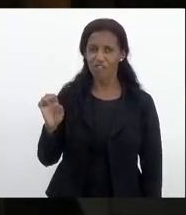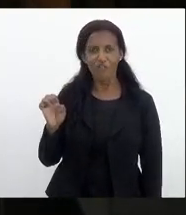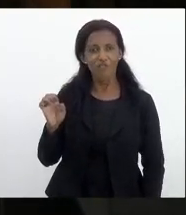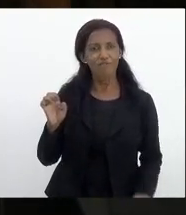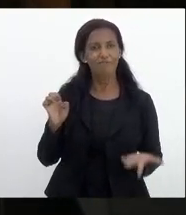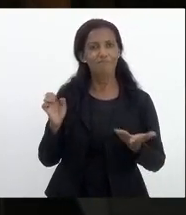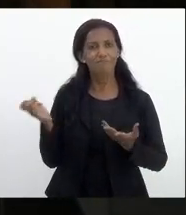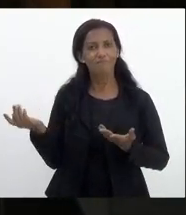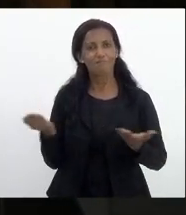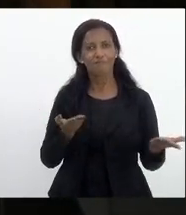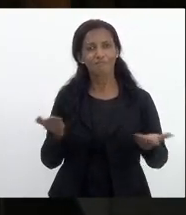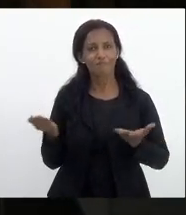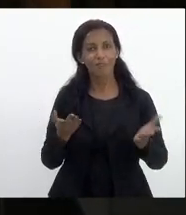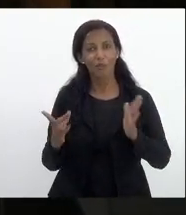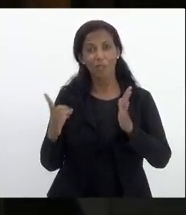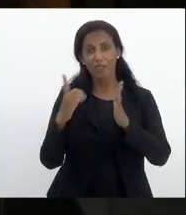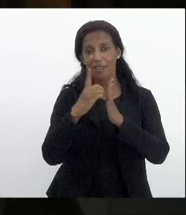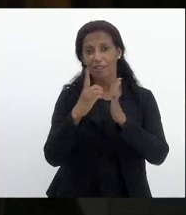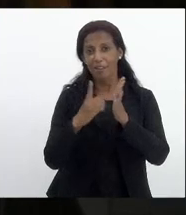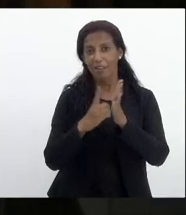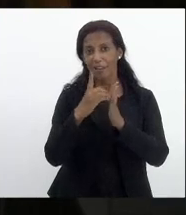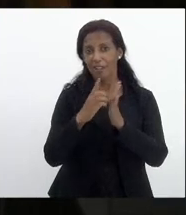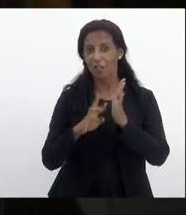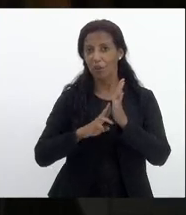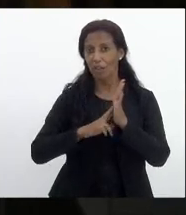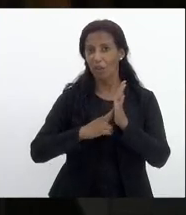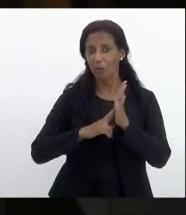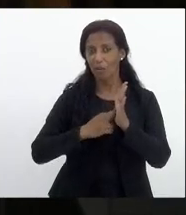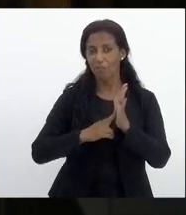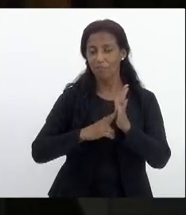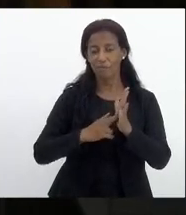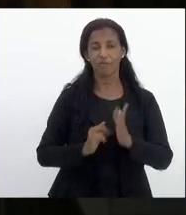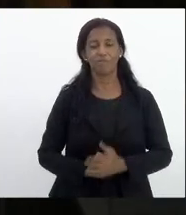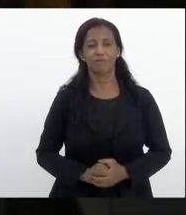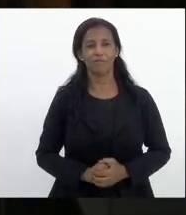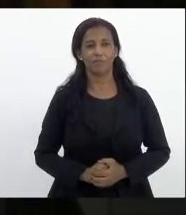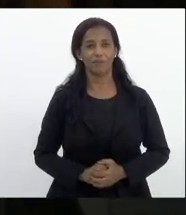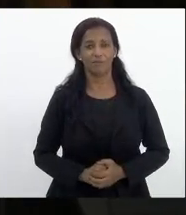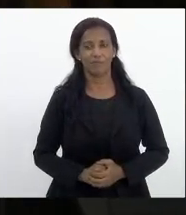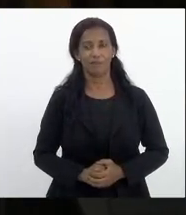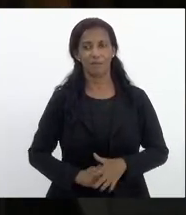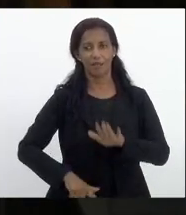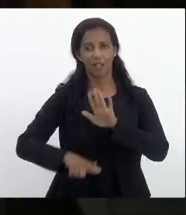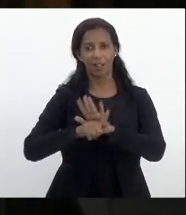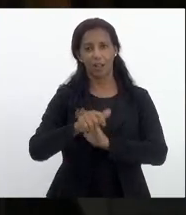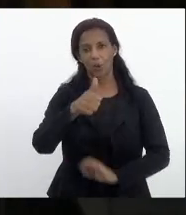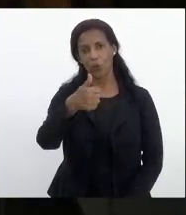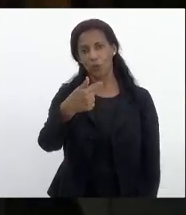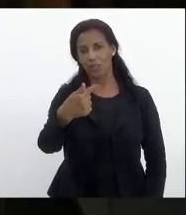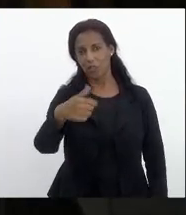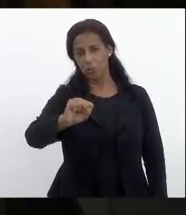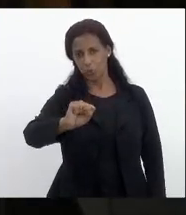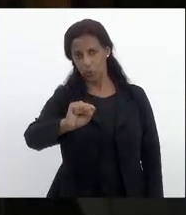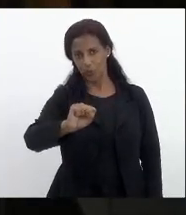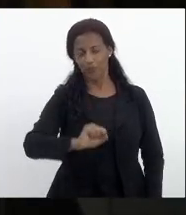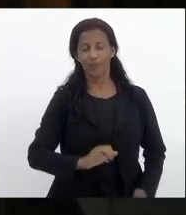o decreto regulamentador da lei 178